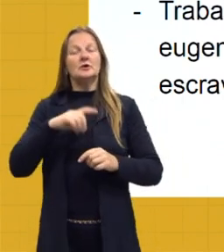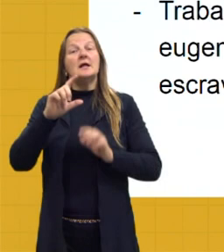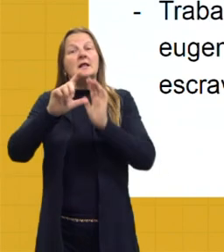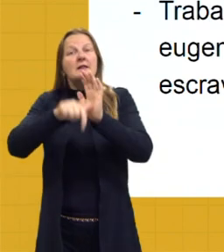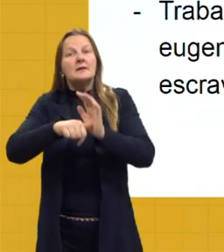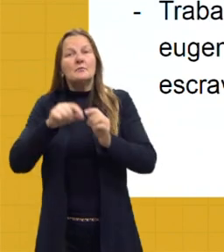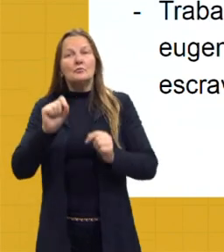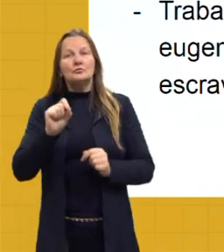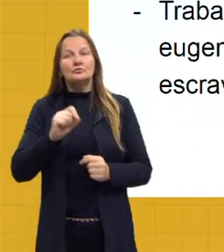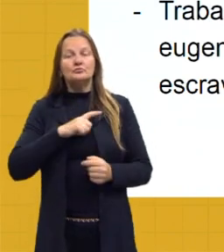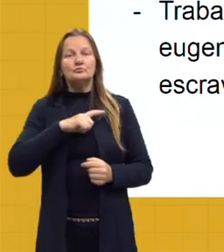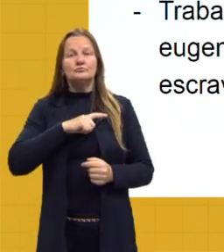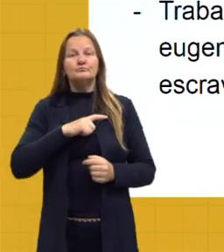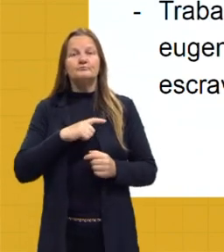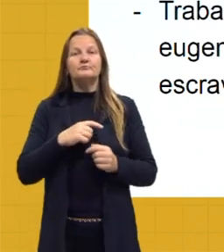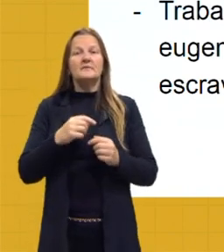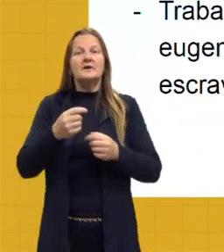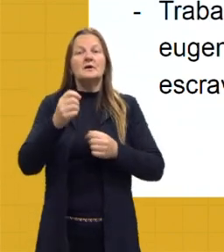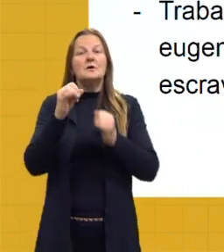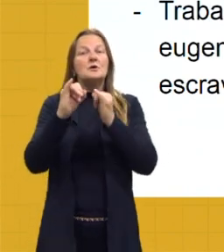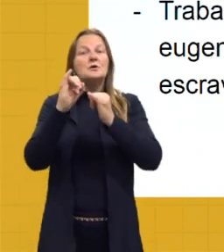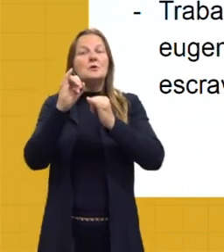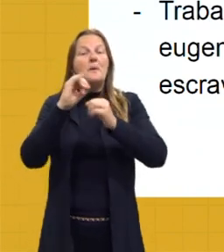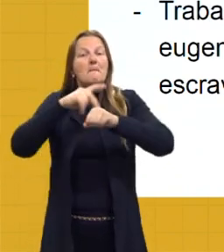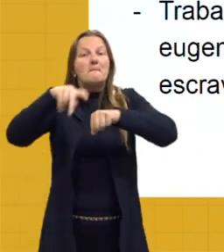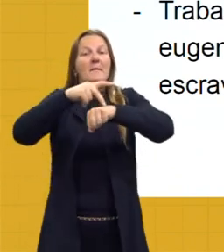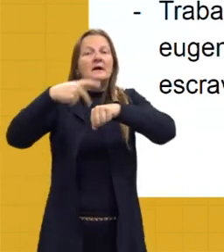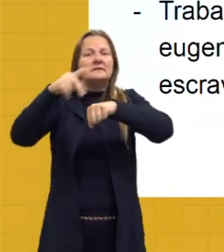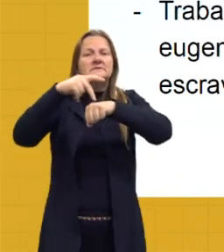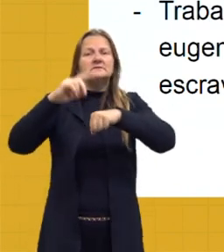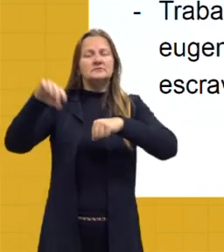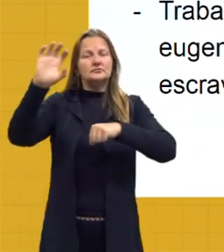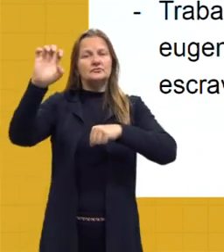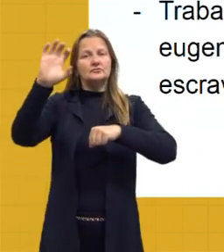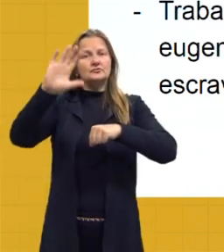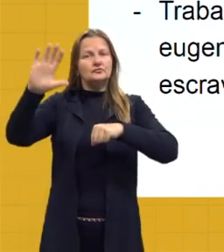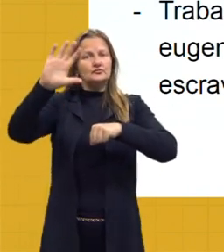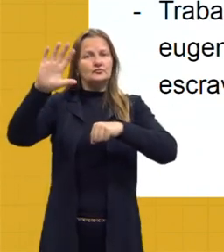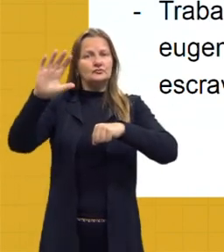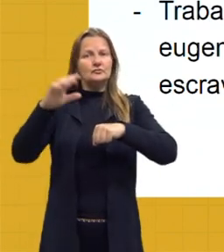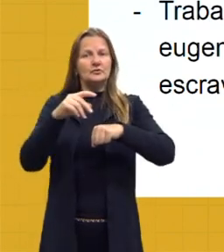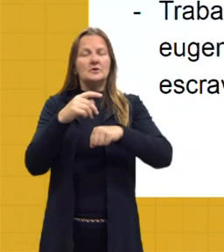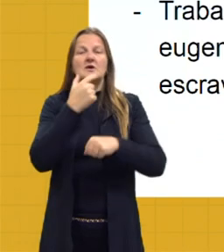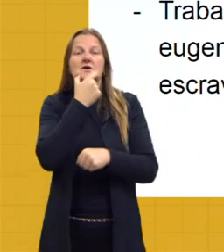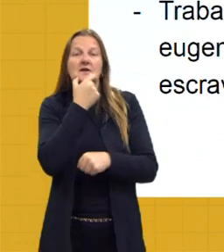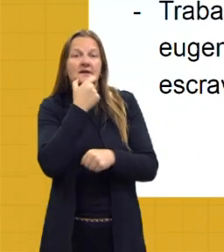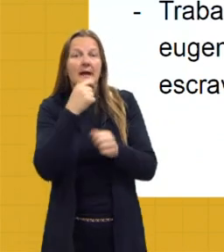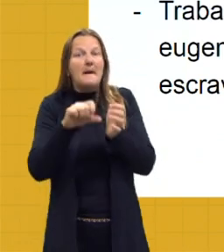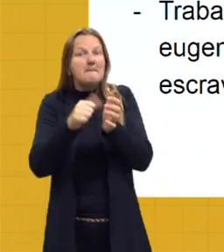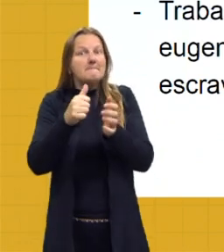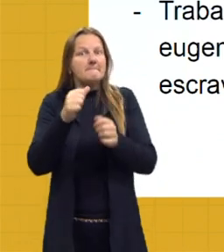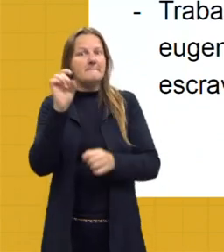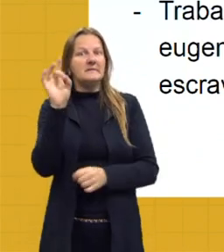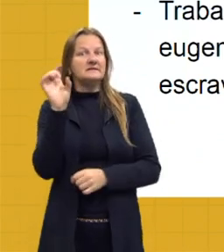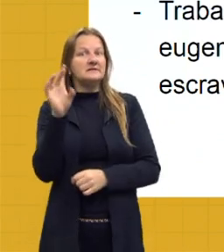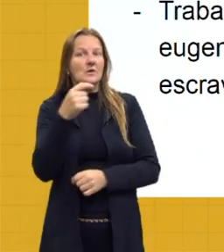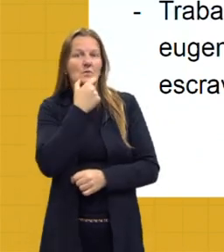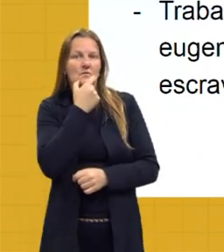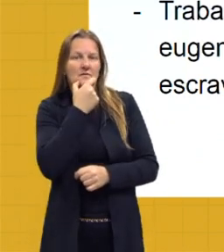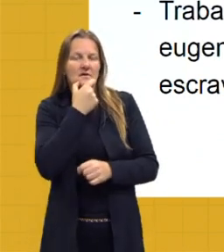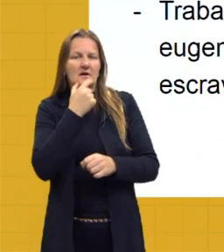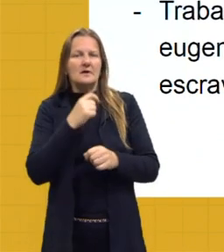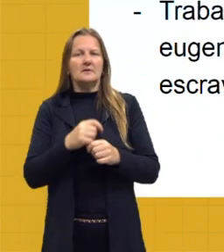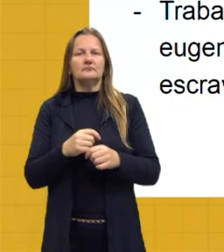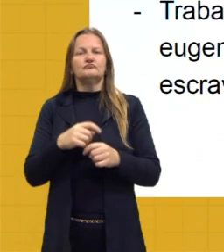atendendo a exigências internacionais, principalmente da pressão da Inglaterra. E ele